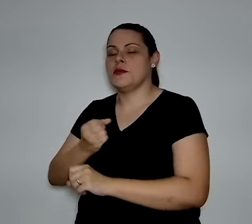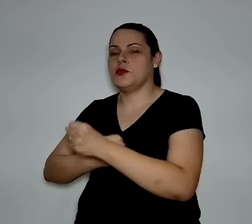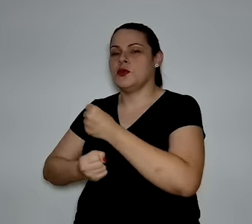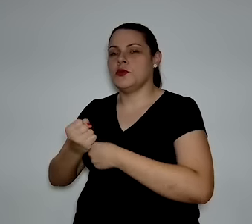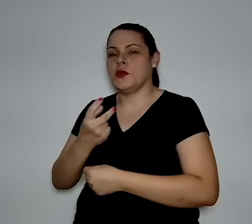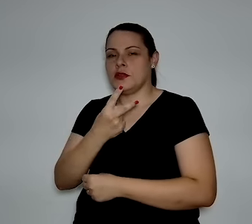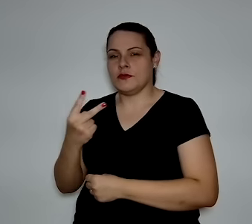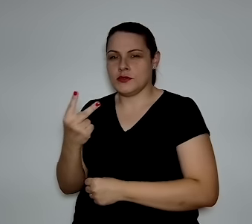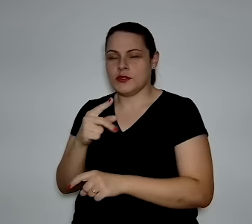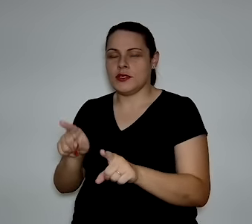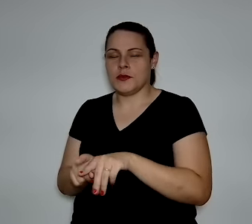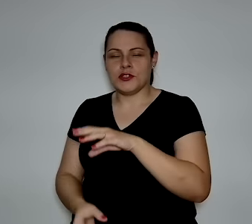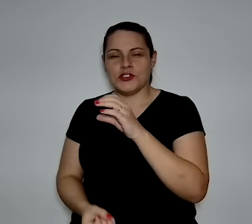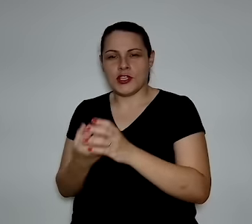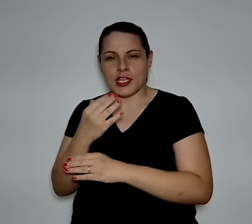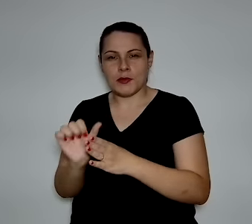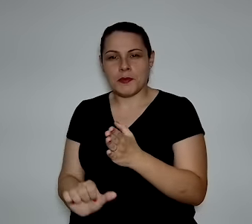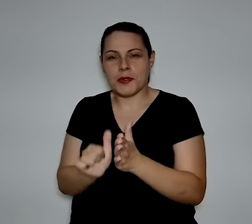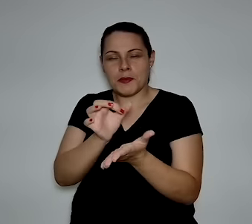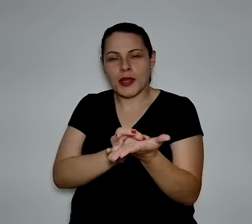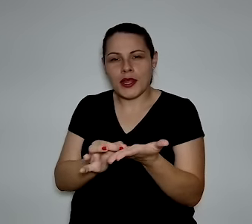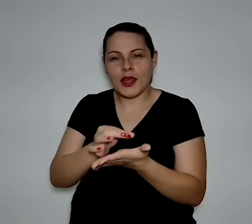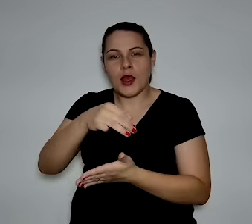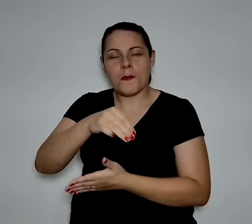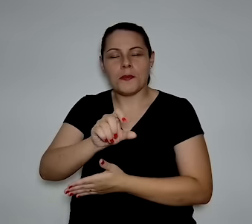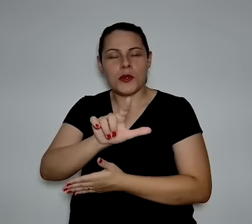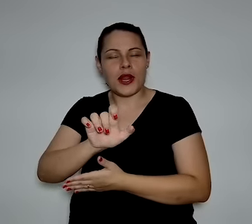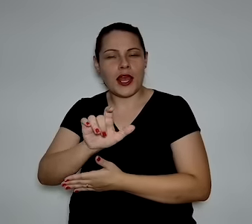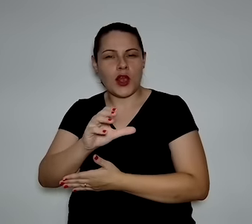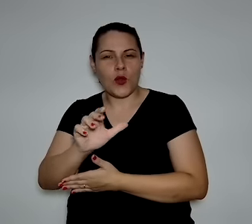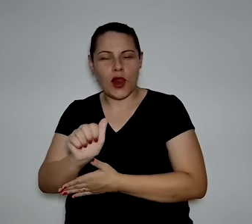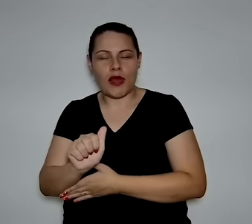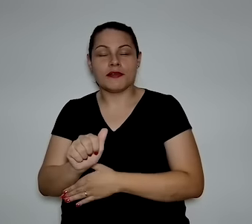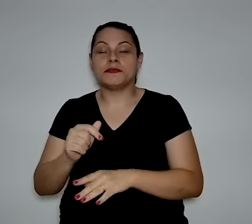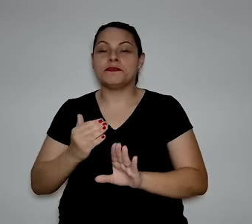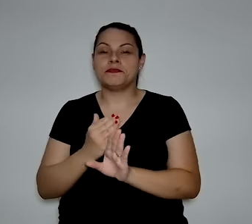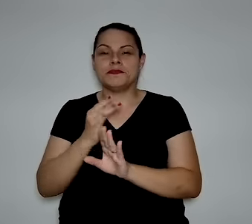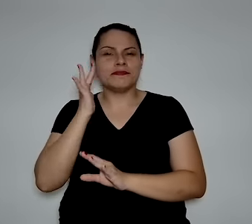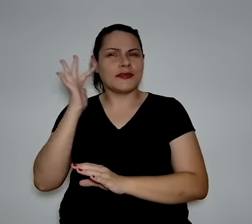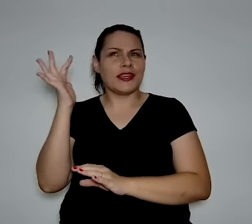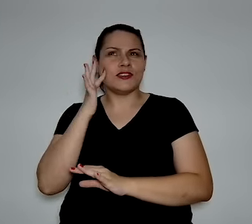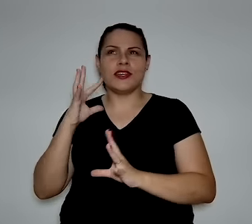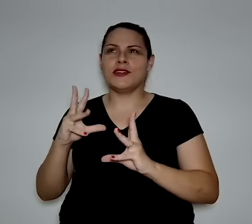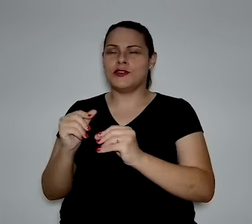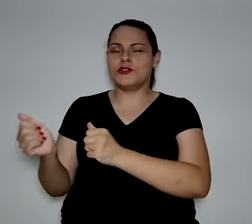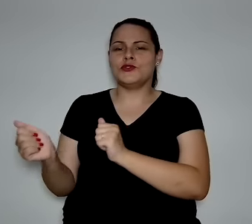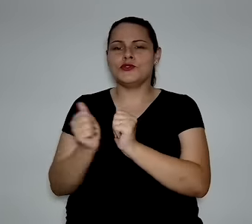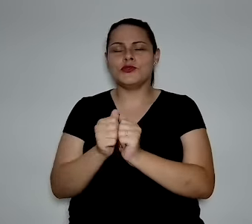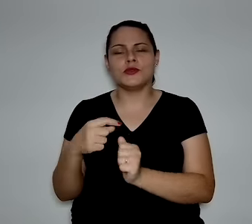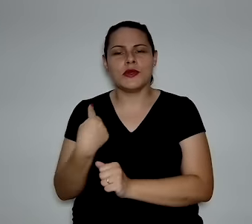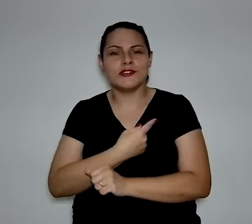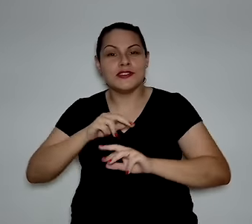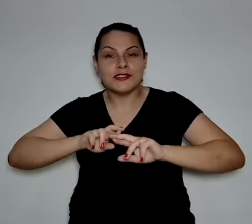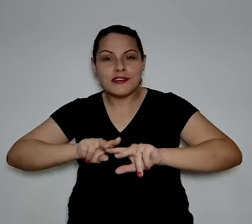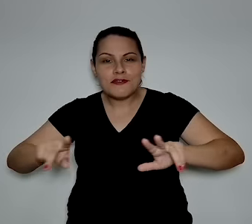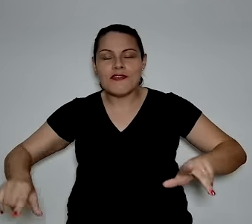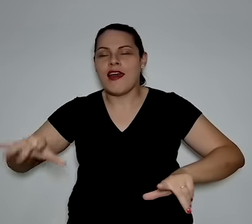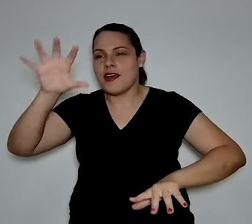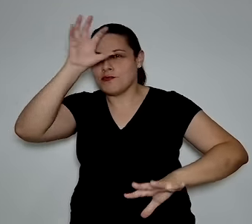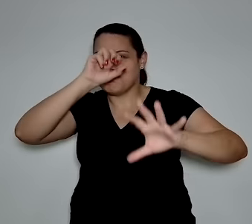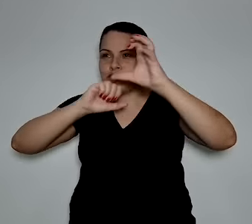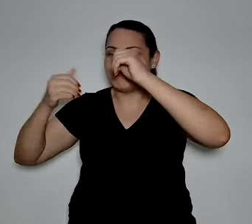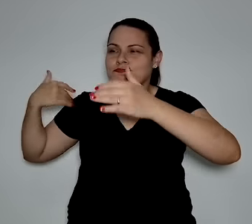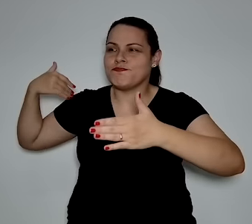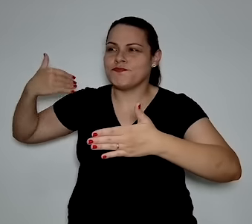2022, a gente produziu essa primeira molécula em escala de megawatt. Então, traz conosco aqui uma série de